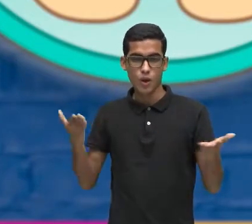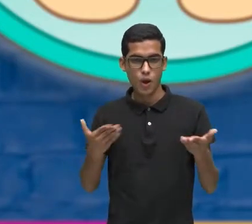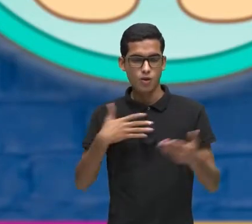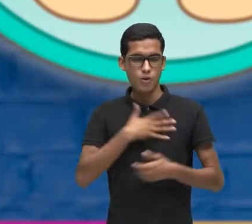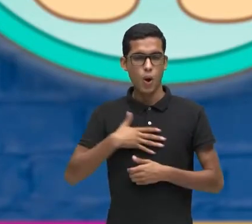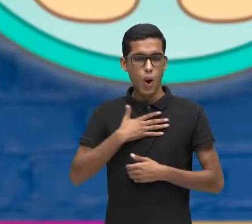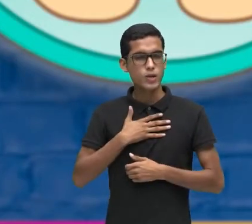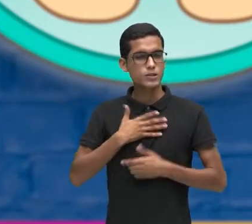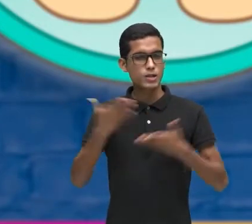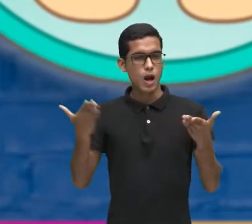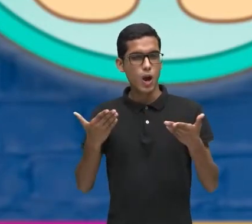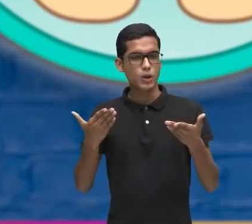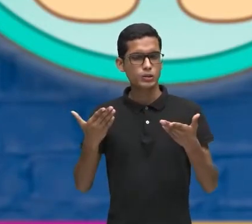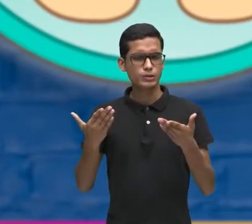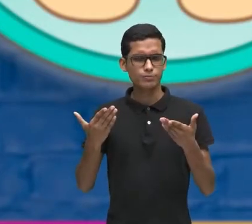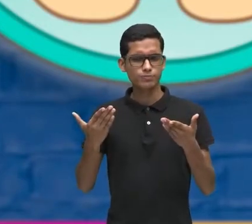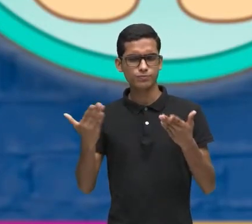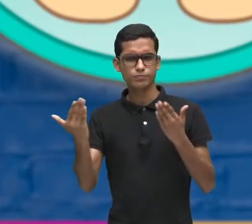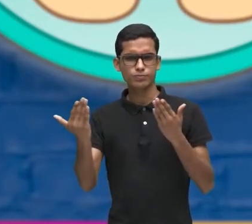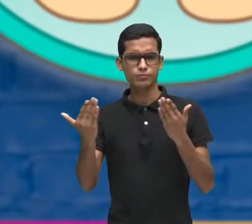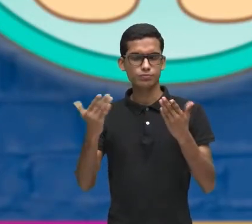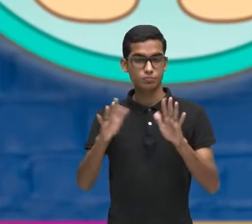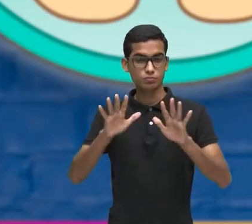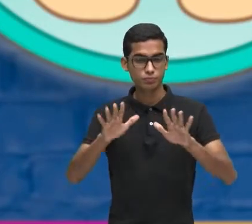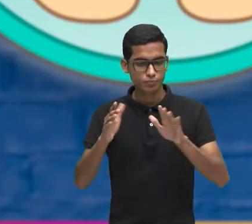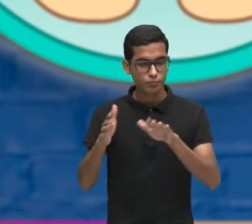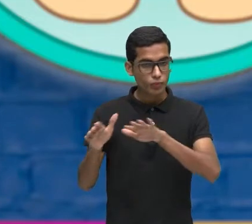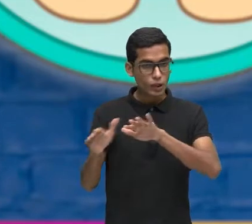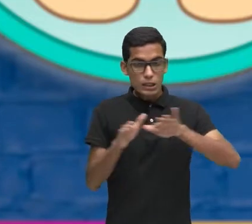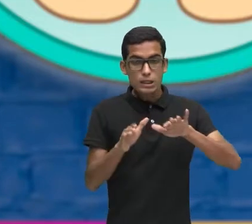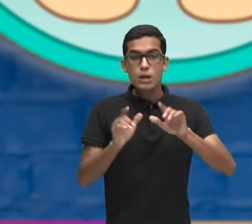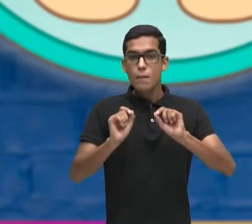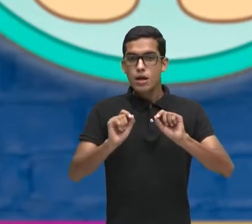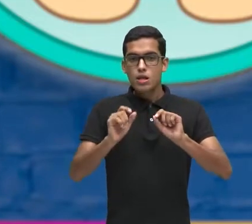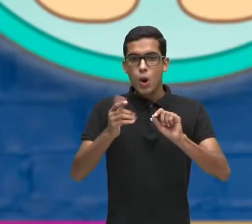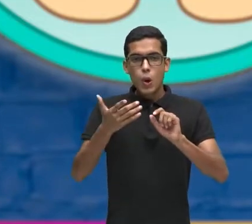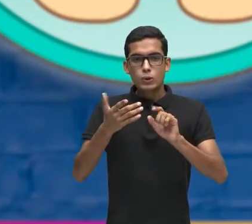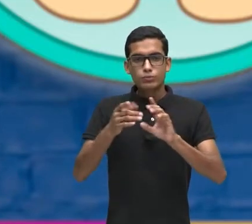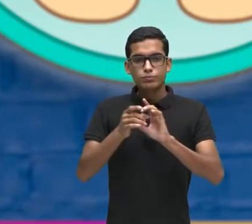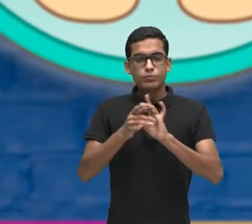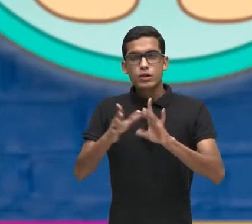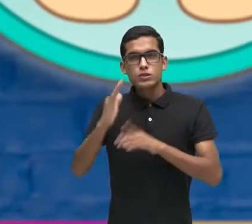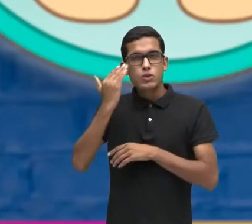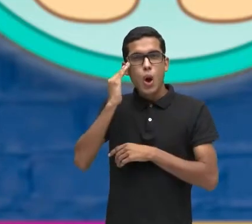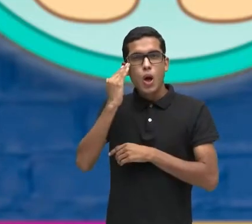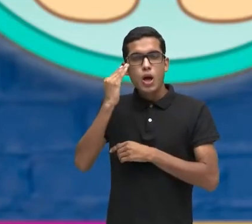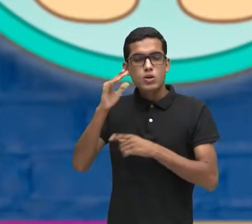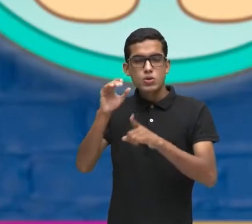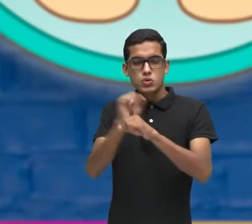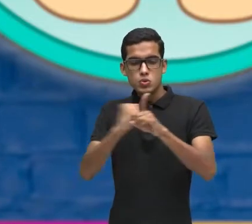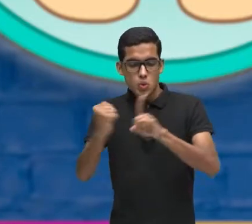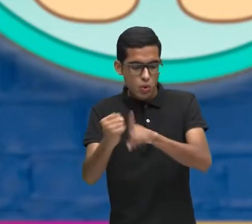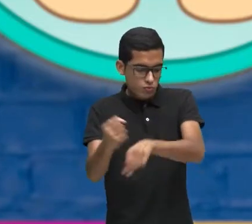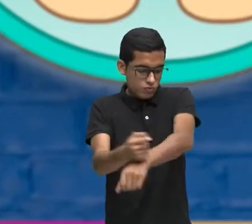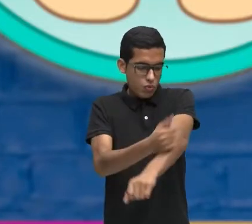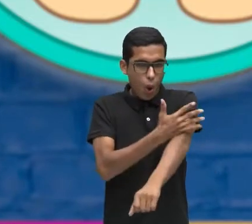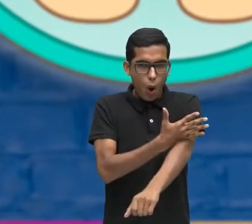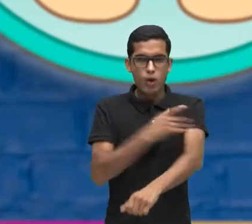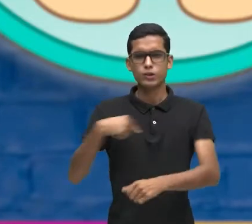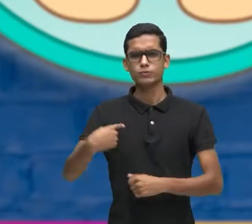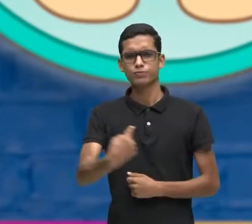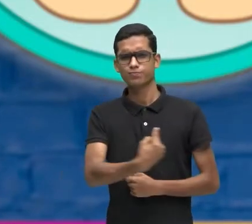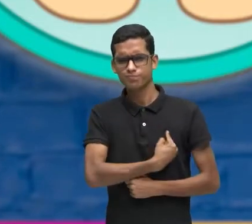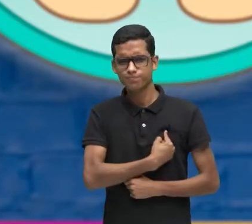de fazer Um parêntese aqui, né? Não deixando de compreender As competências socioemocionais Que nós estamos